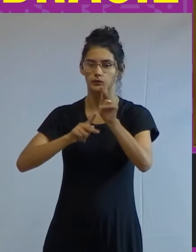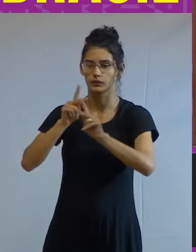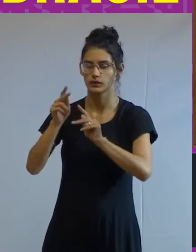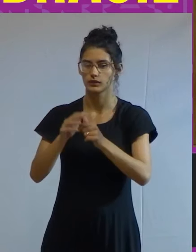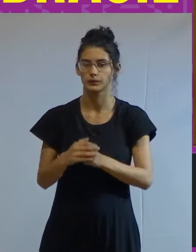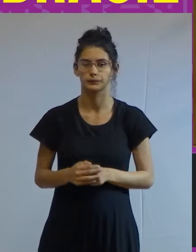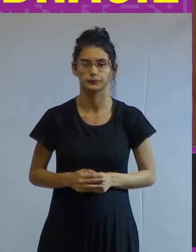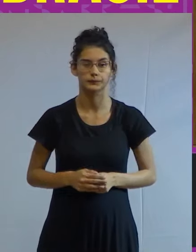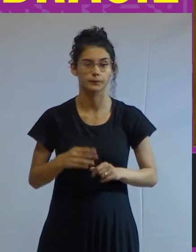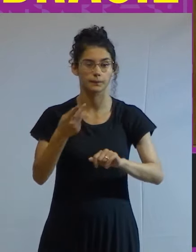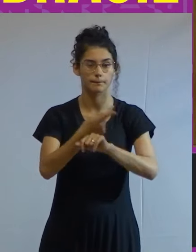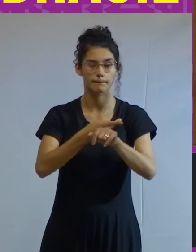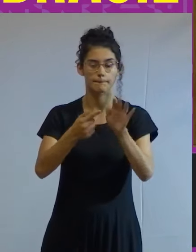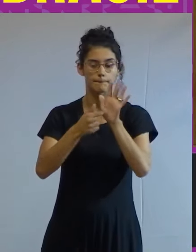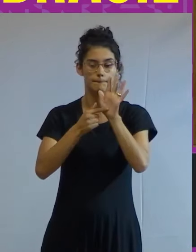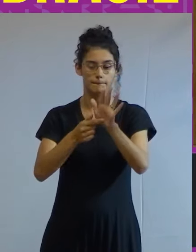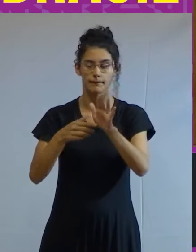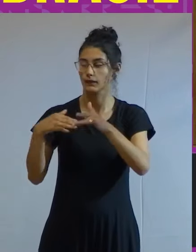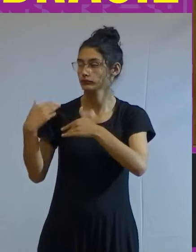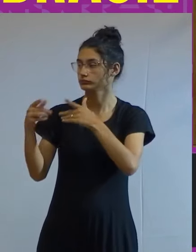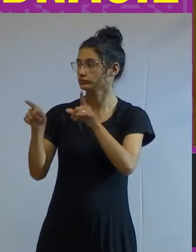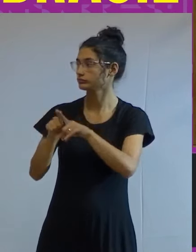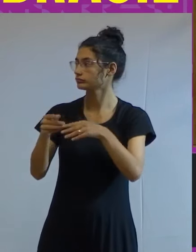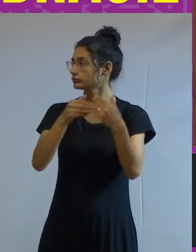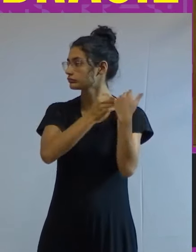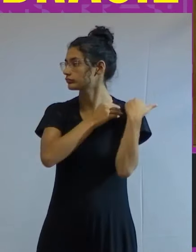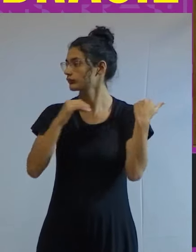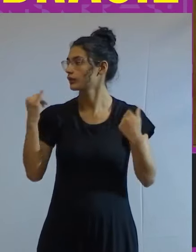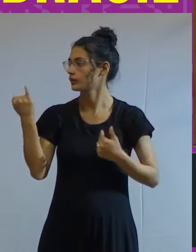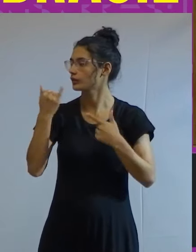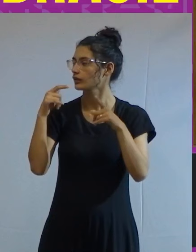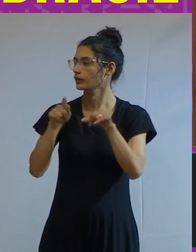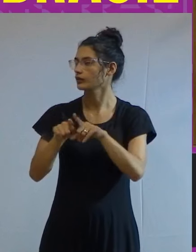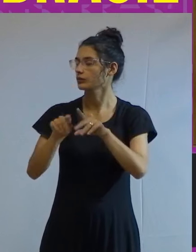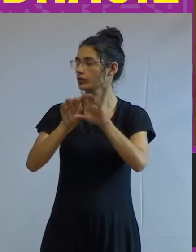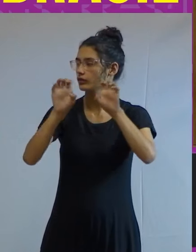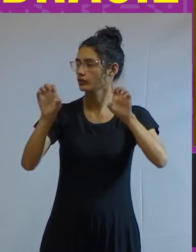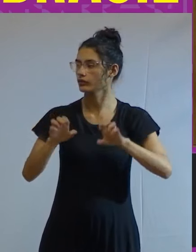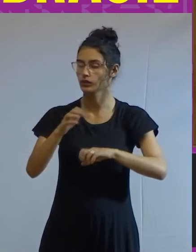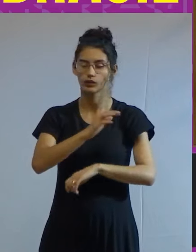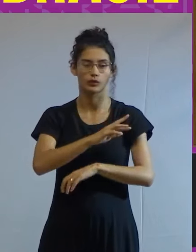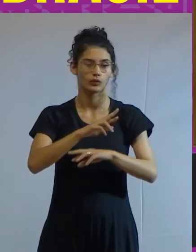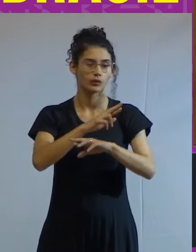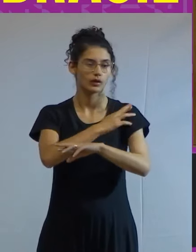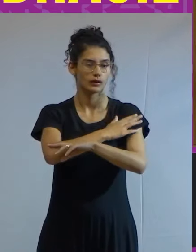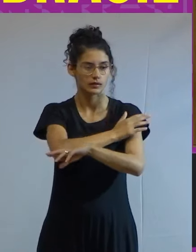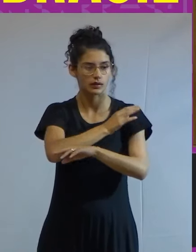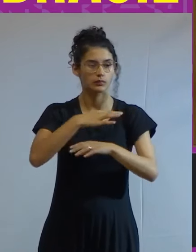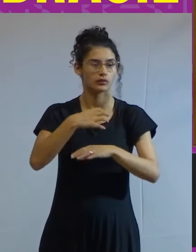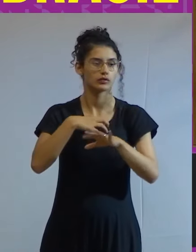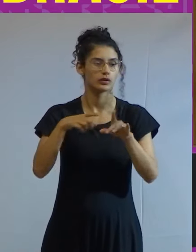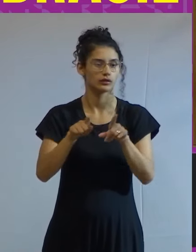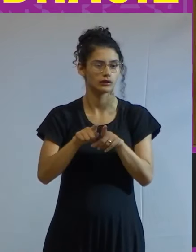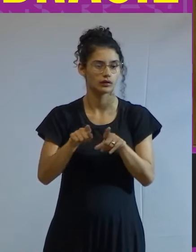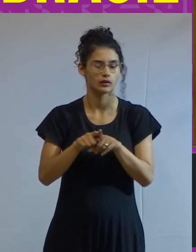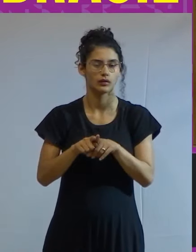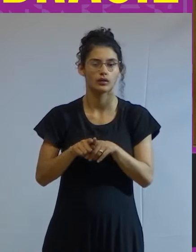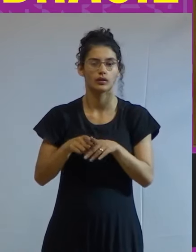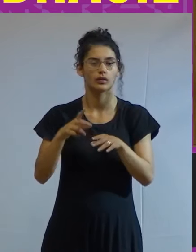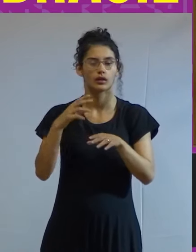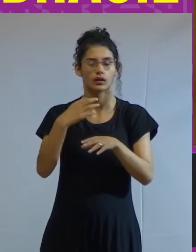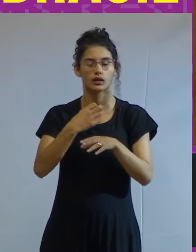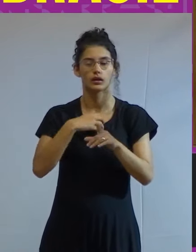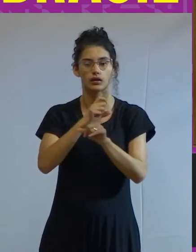busquei mostrar na sequência o papel essencial e estrutural do racismo na conformação da fratura